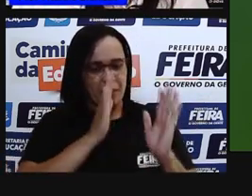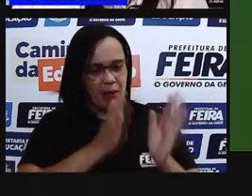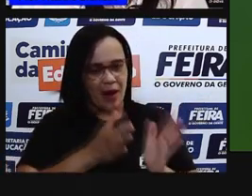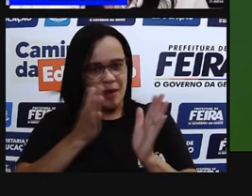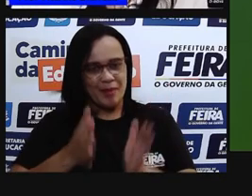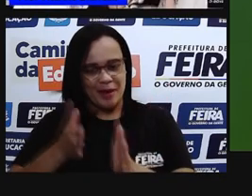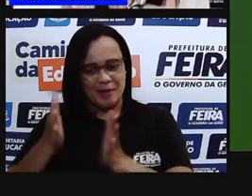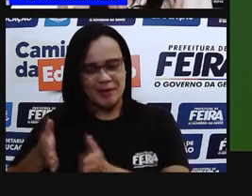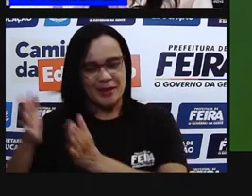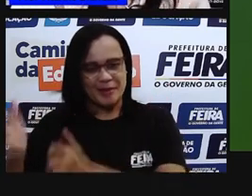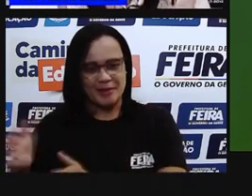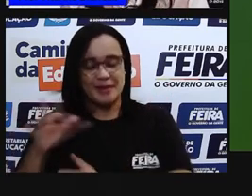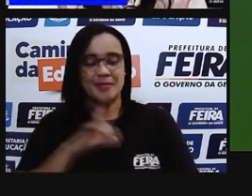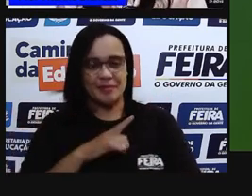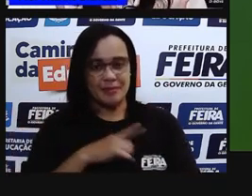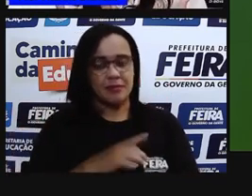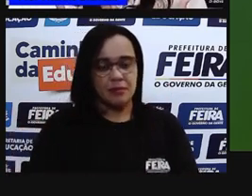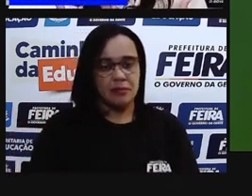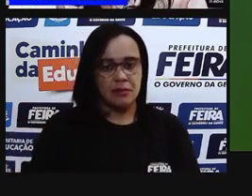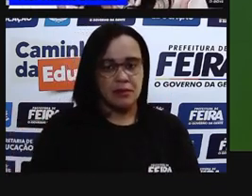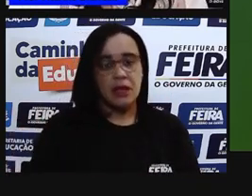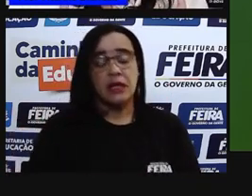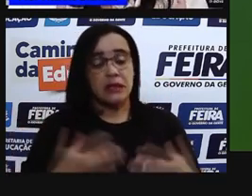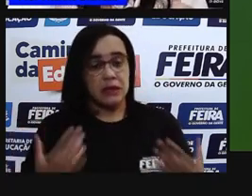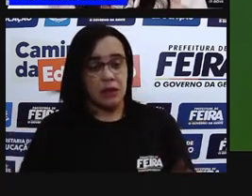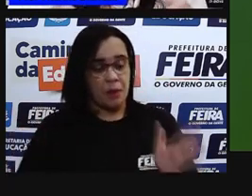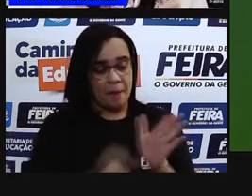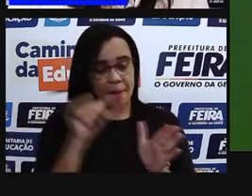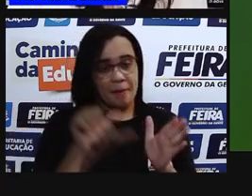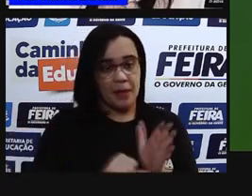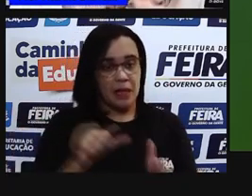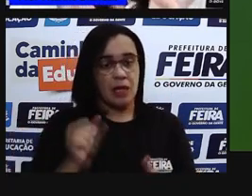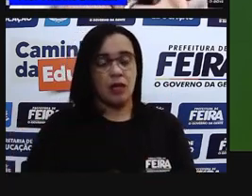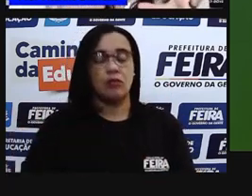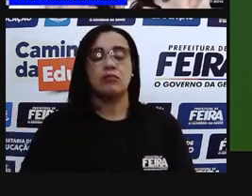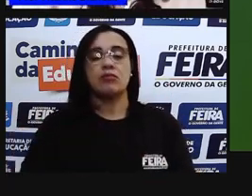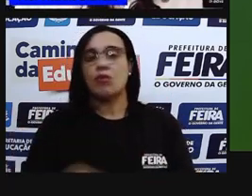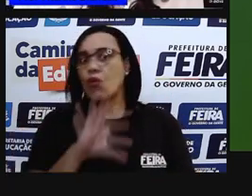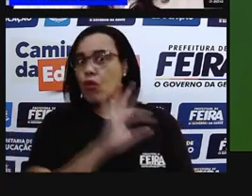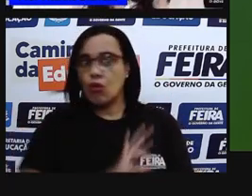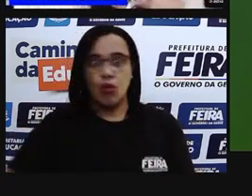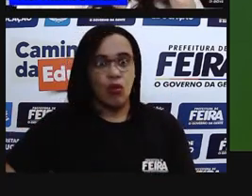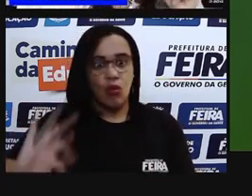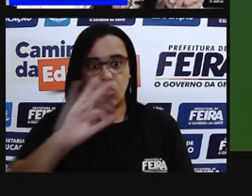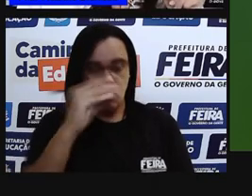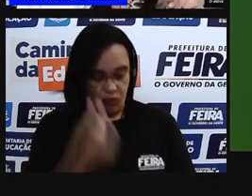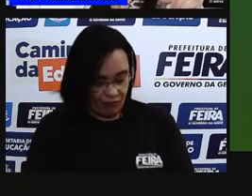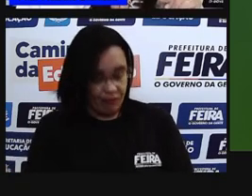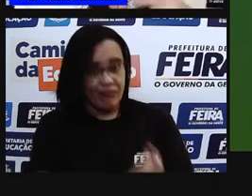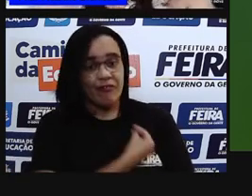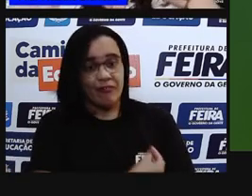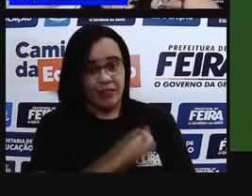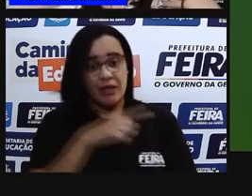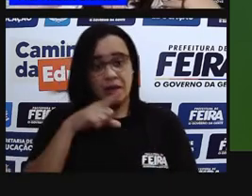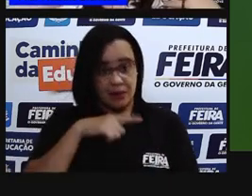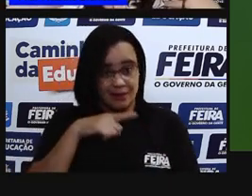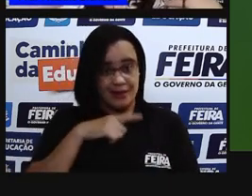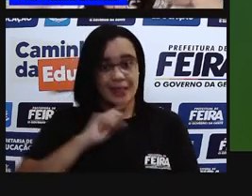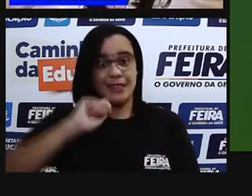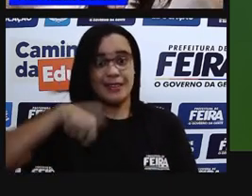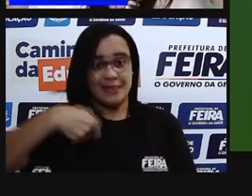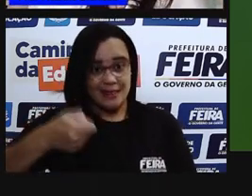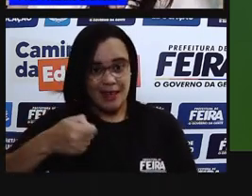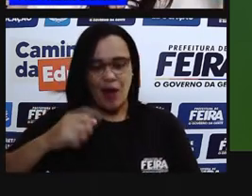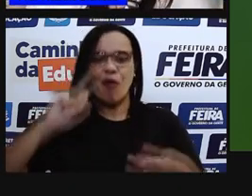até aqui? Que todo ser vivo vai ter uma célula. Pelo menos uma. Nós, seres